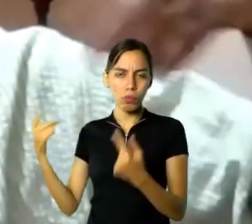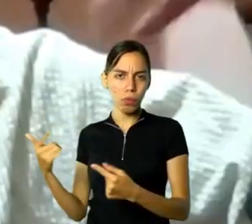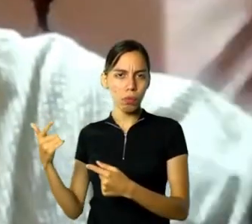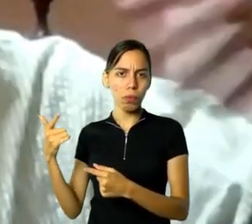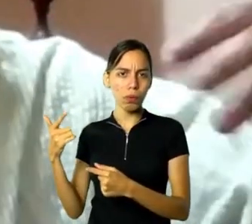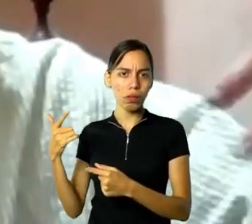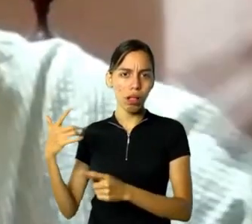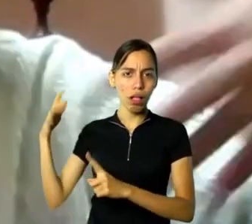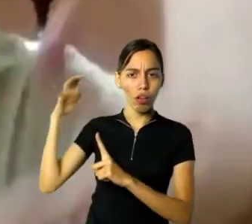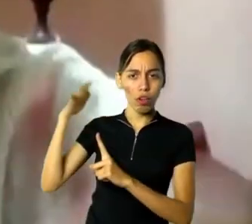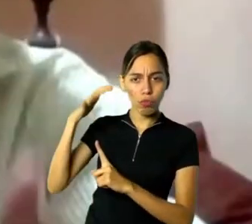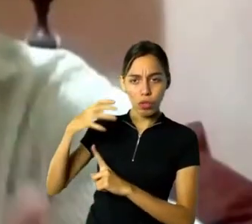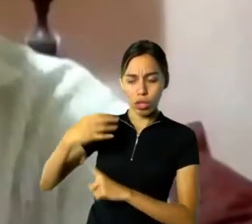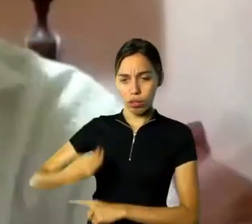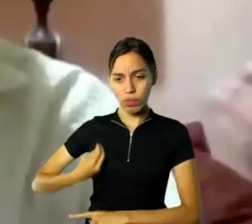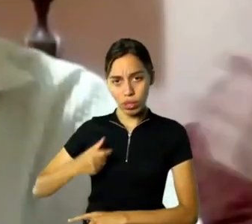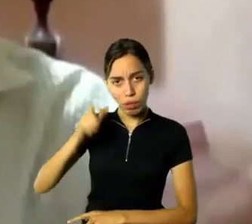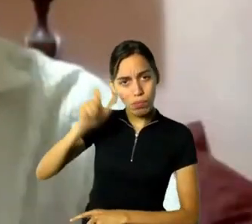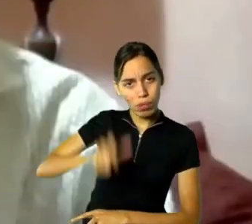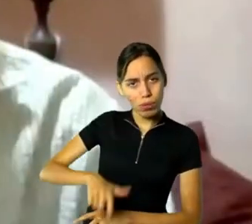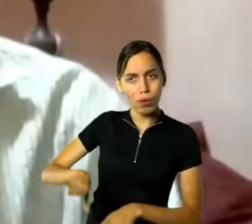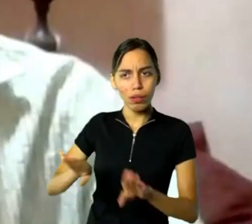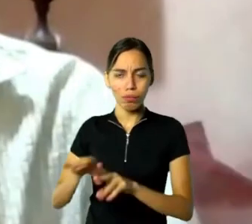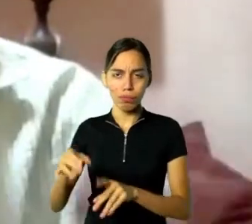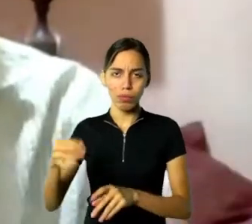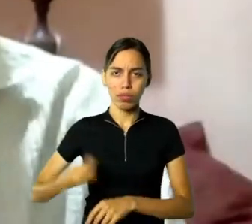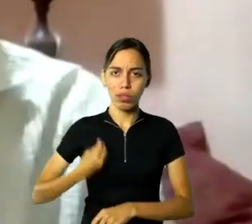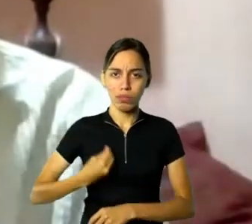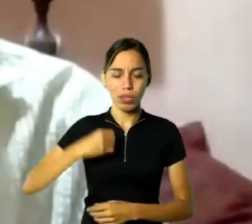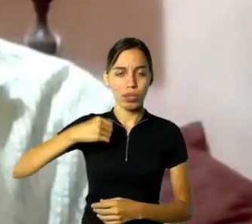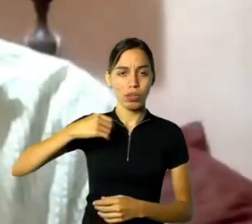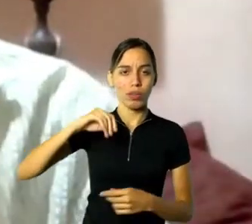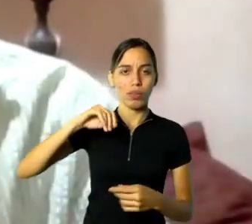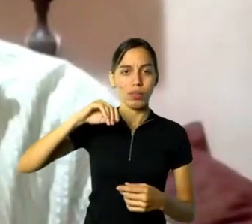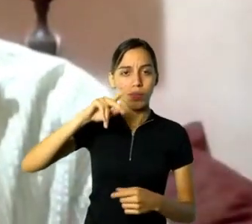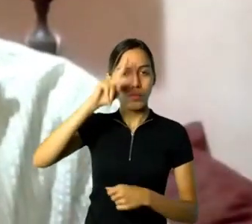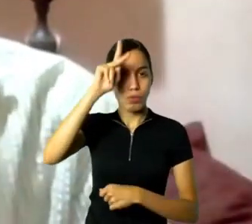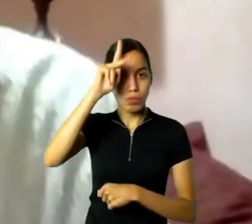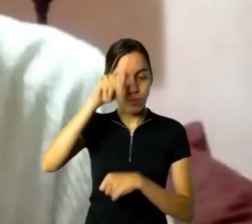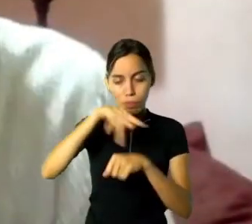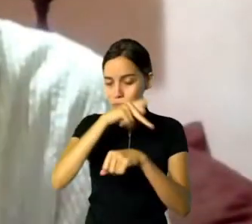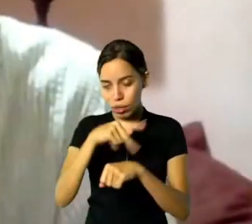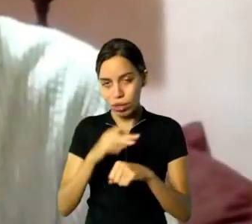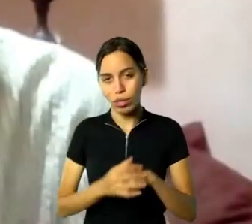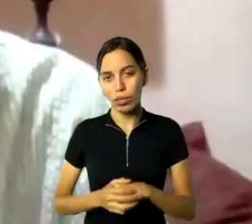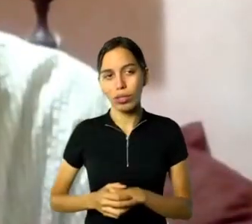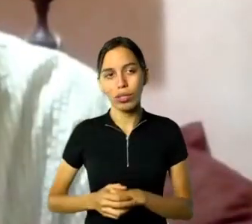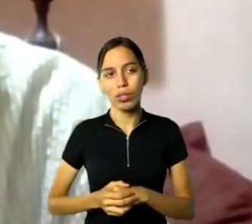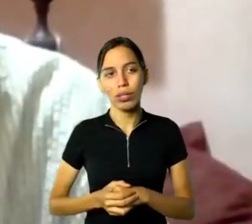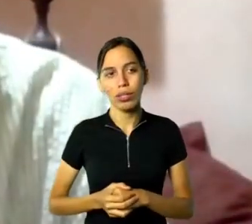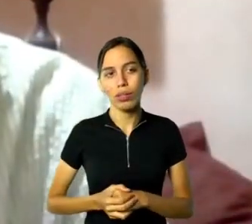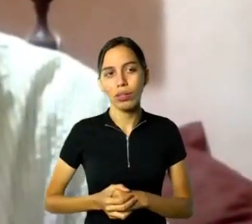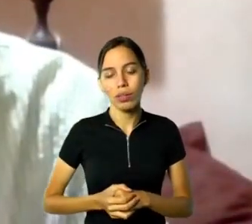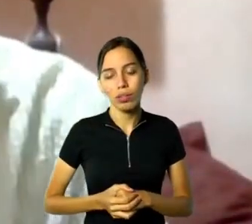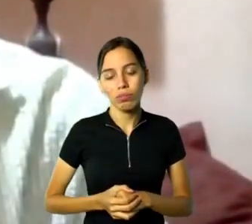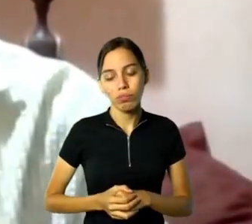na vida do país, para falar sobre ela também, sabe? Estava ligado à pessoa. São muitas